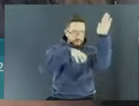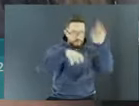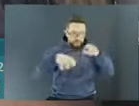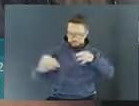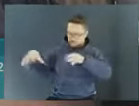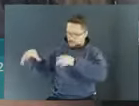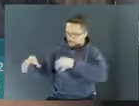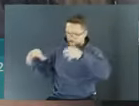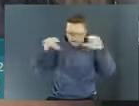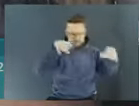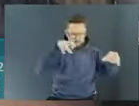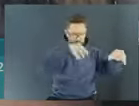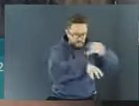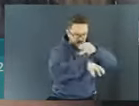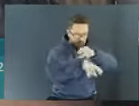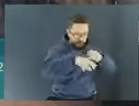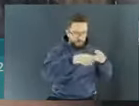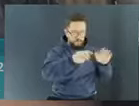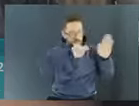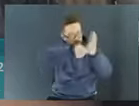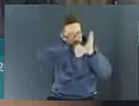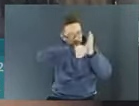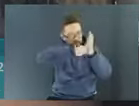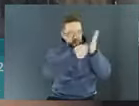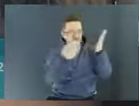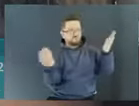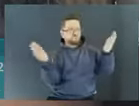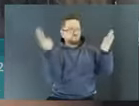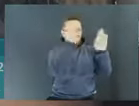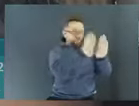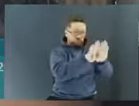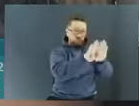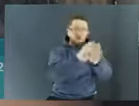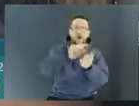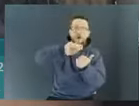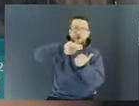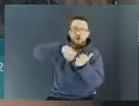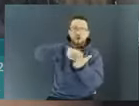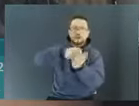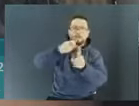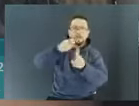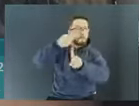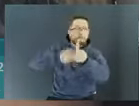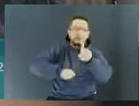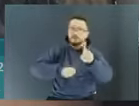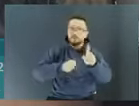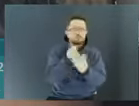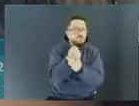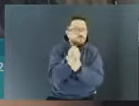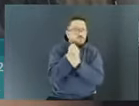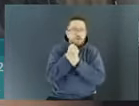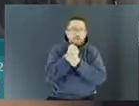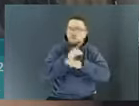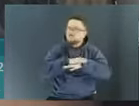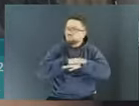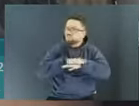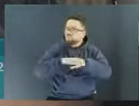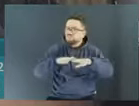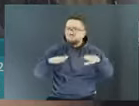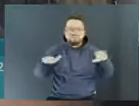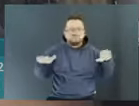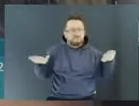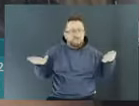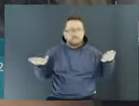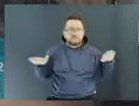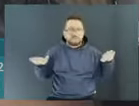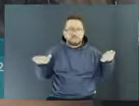contrata mensal, ele pode ser rescindido a qualquer momento, não tem fiança, é muito simples de fazer. O que a vereadora Amália